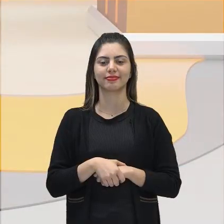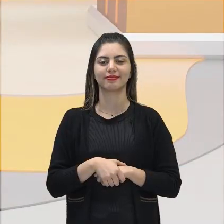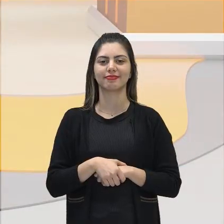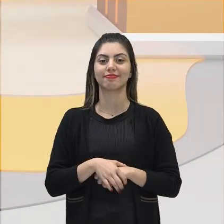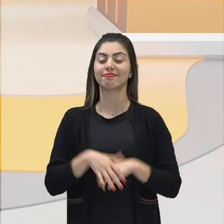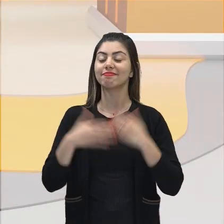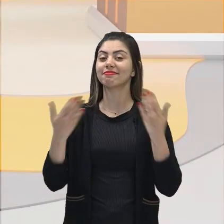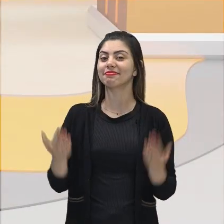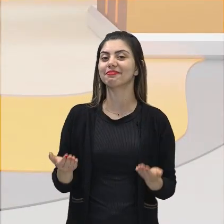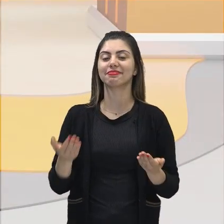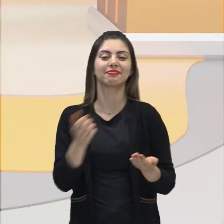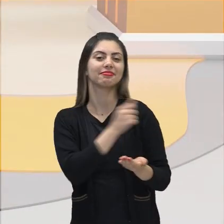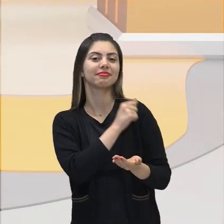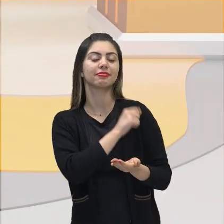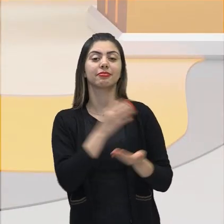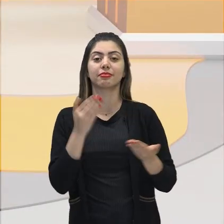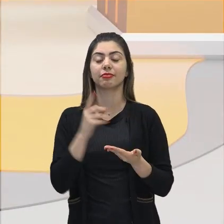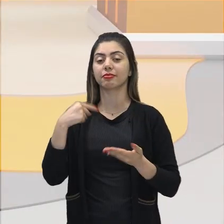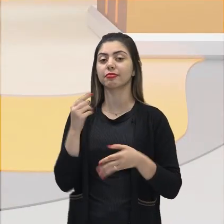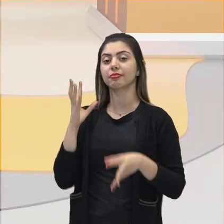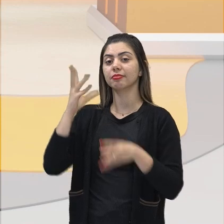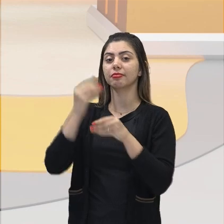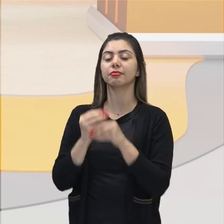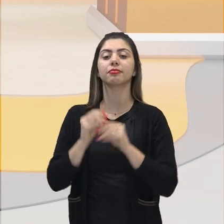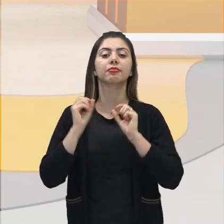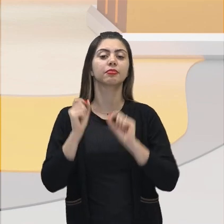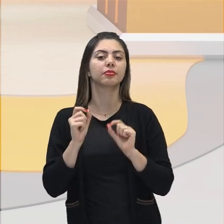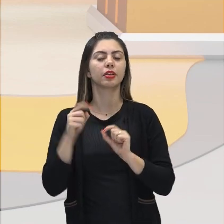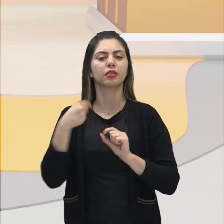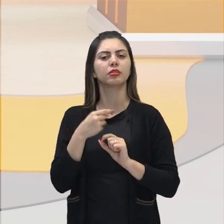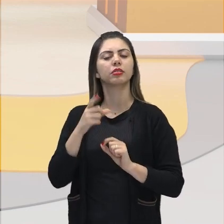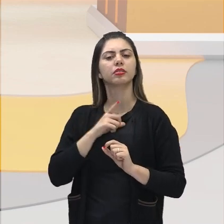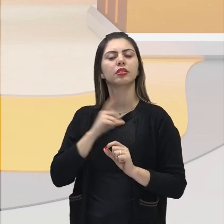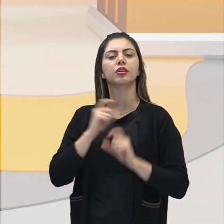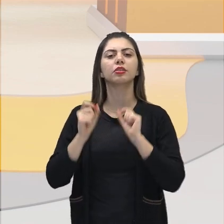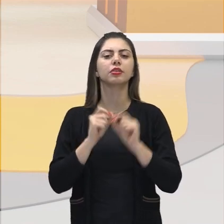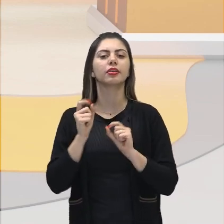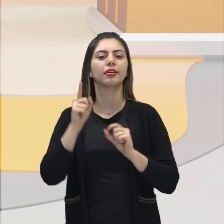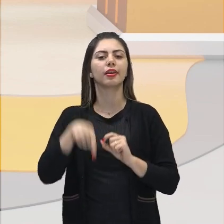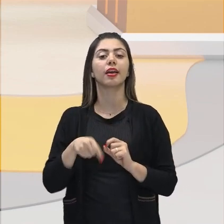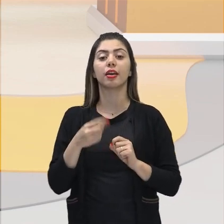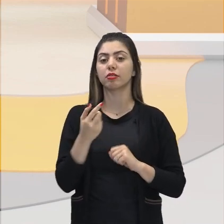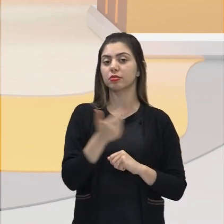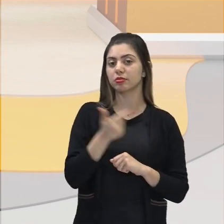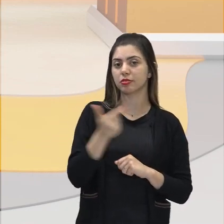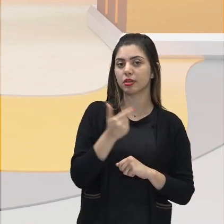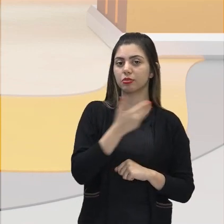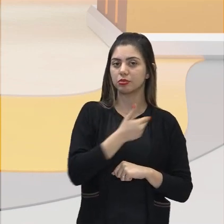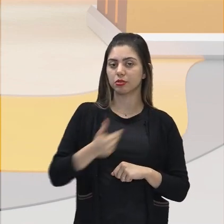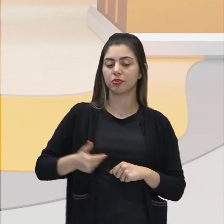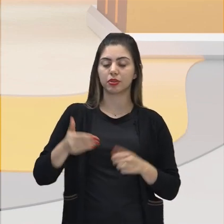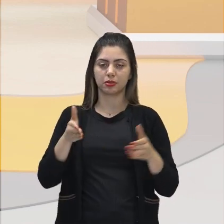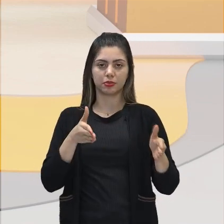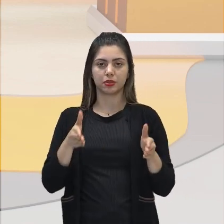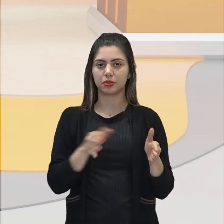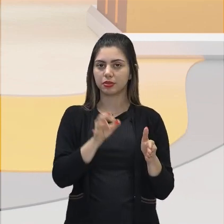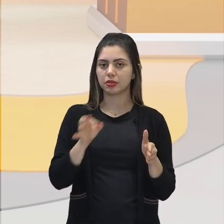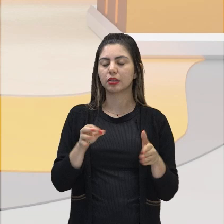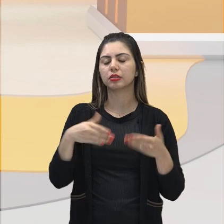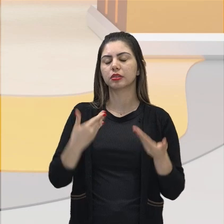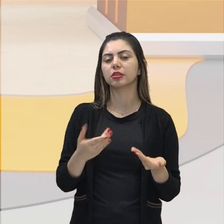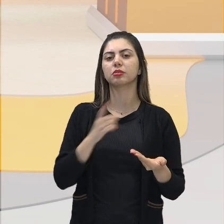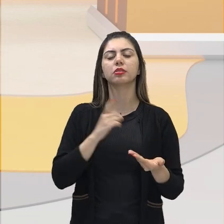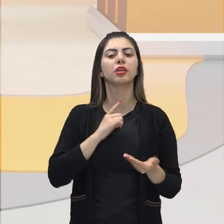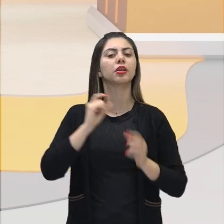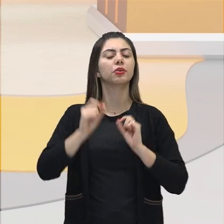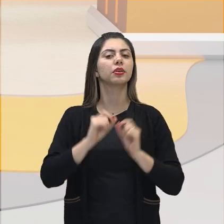Então, meus queridos, na nossa revisão nós vamos tratar a respeito do Segundo Reinado, onde nós vamos ter como